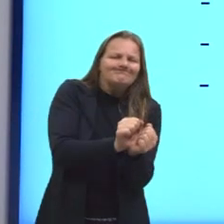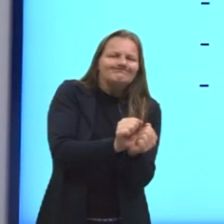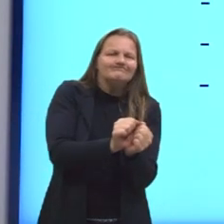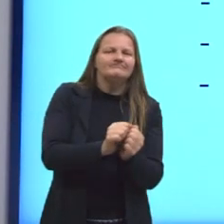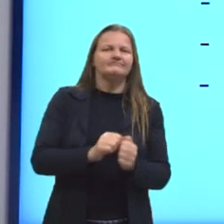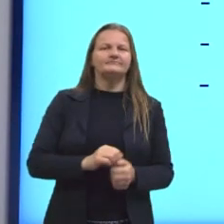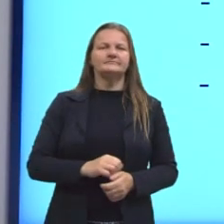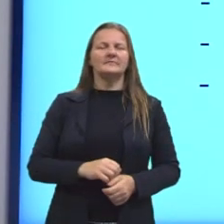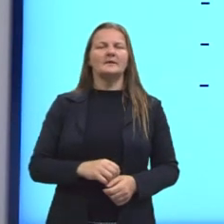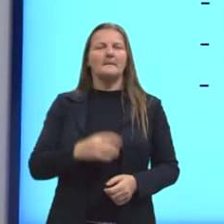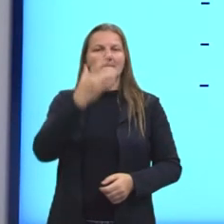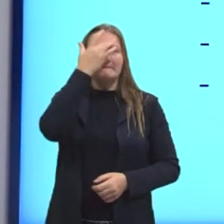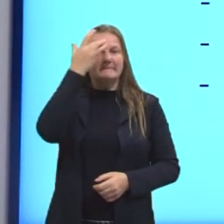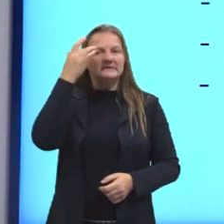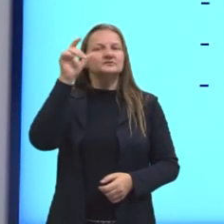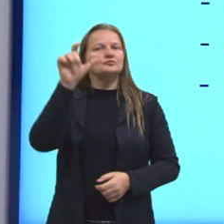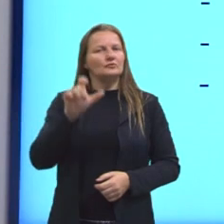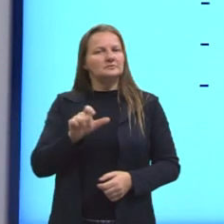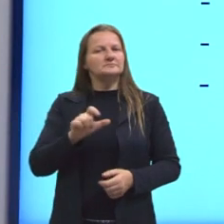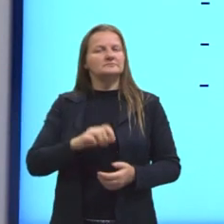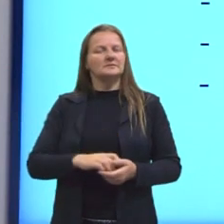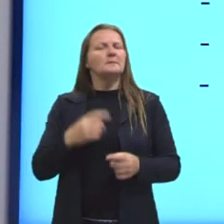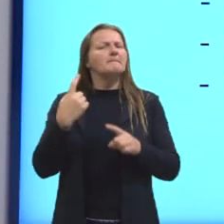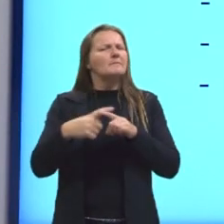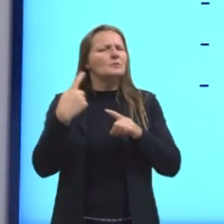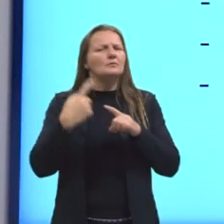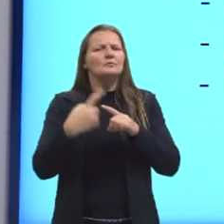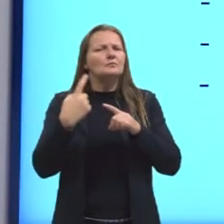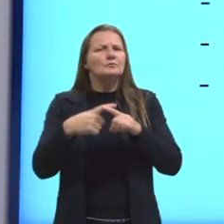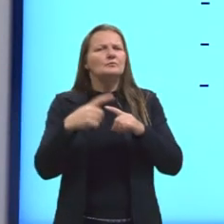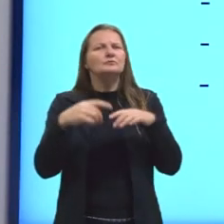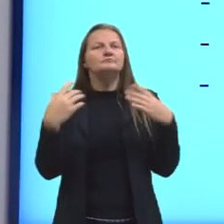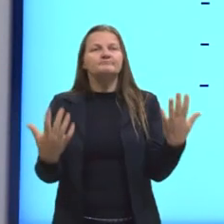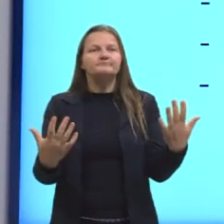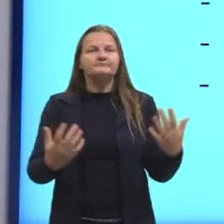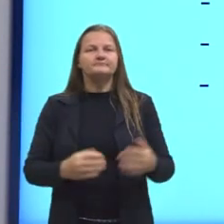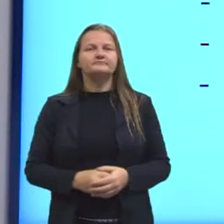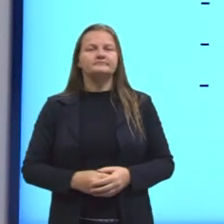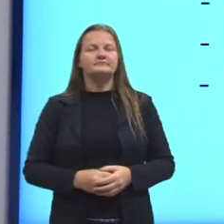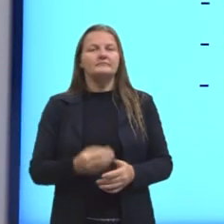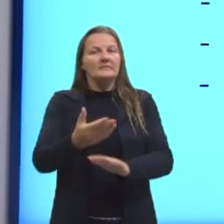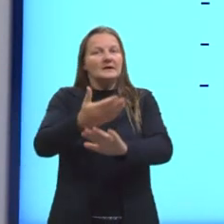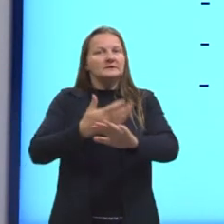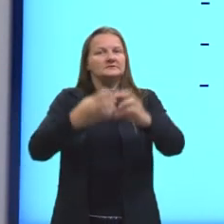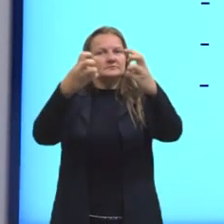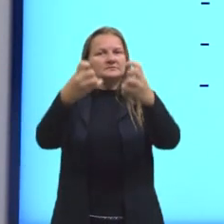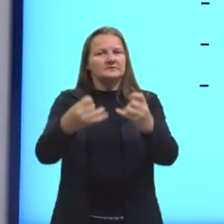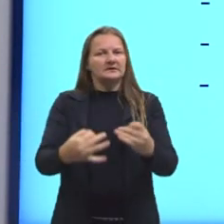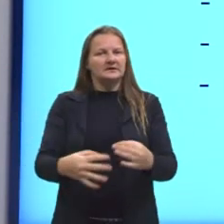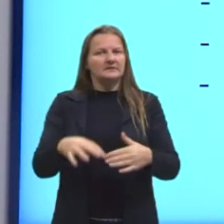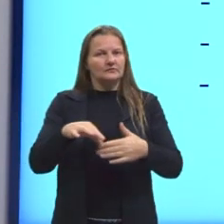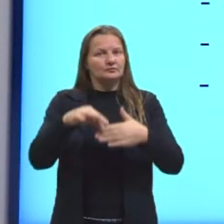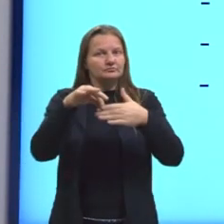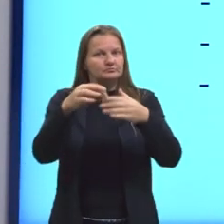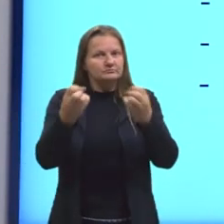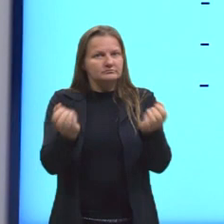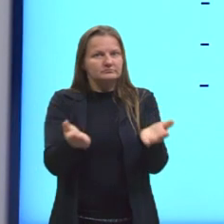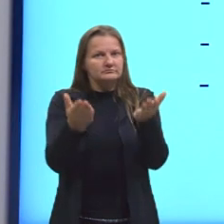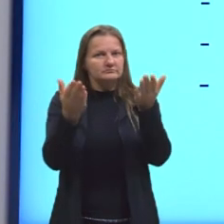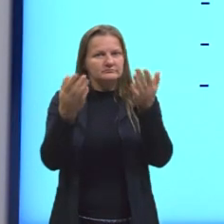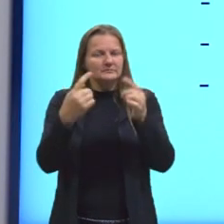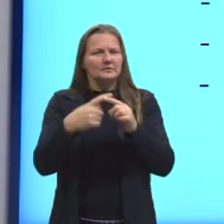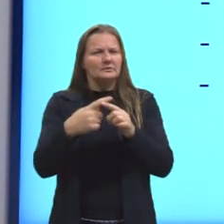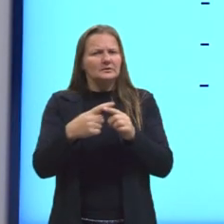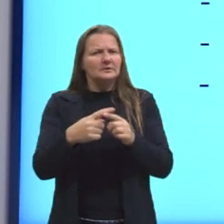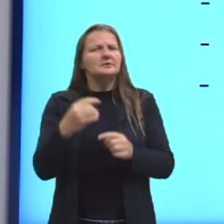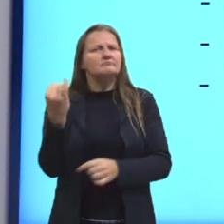escravizaram pessoas. Por que isso? E antes de explicar um pouquinho essa questão, eu preciso ressaltar que essa é uma